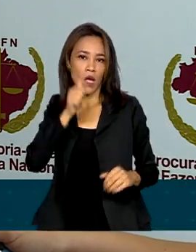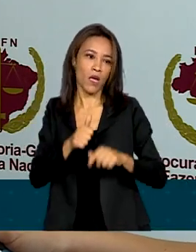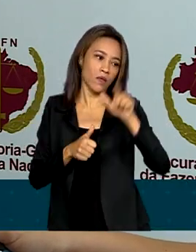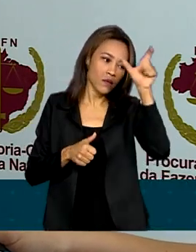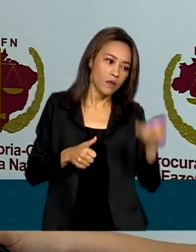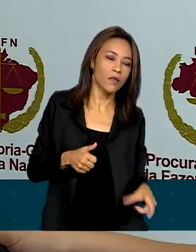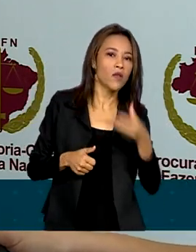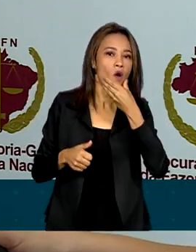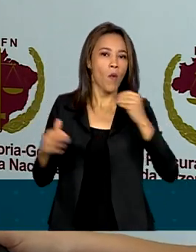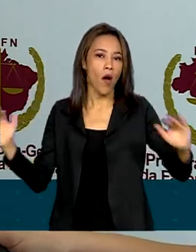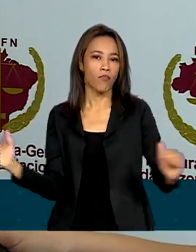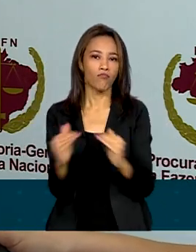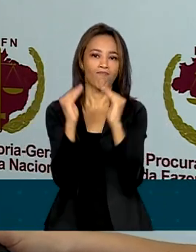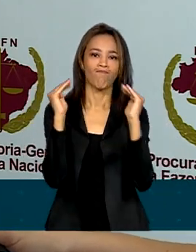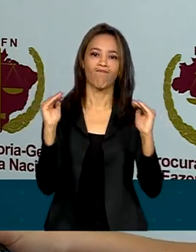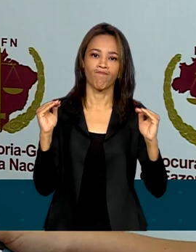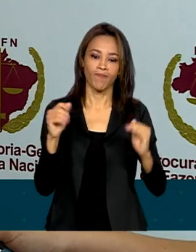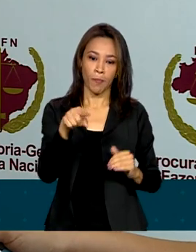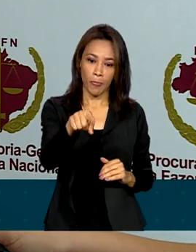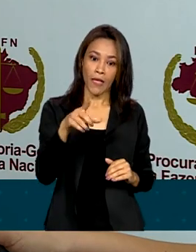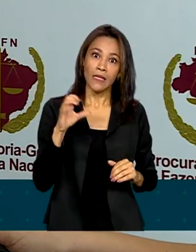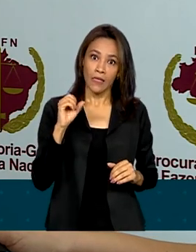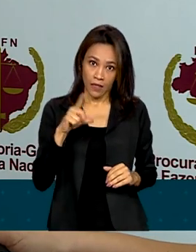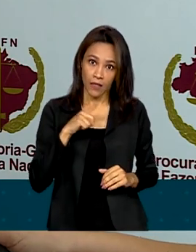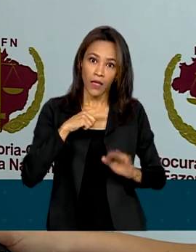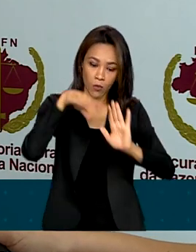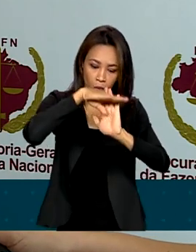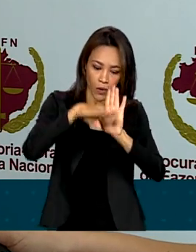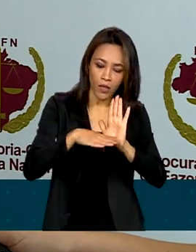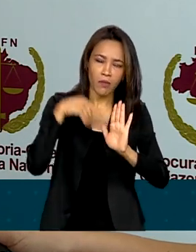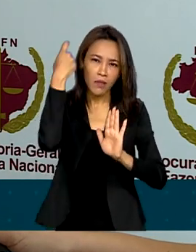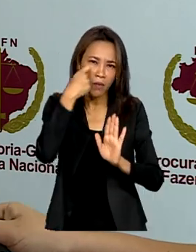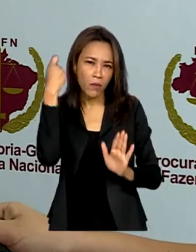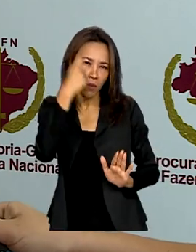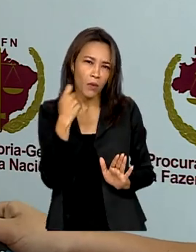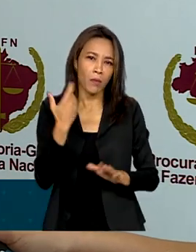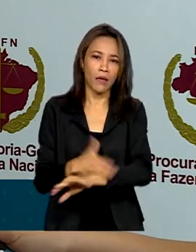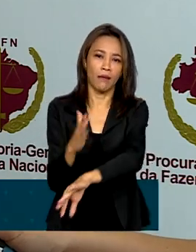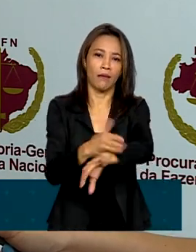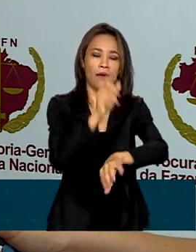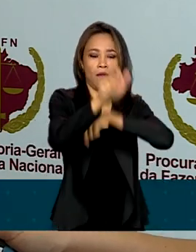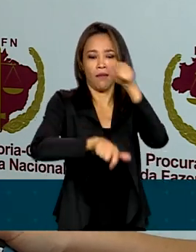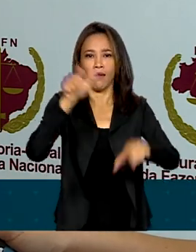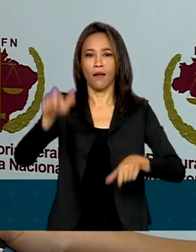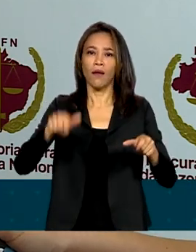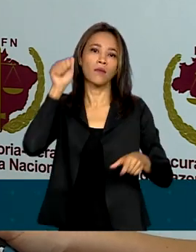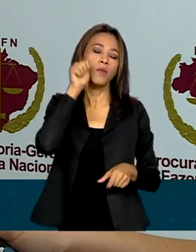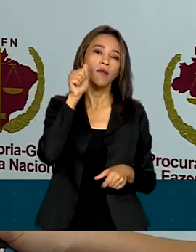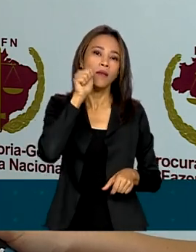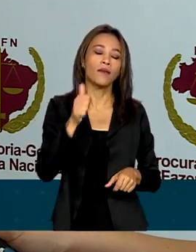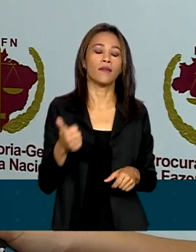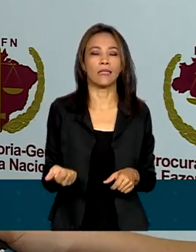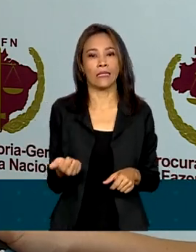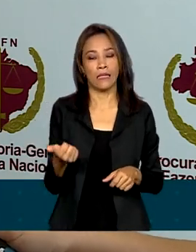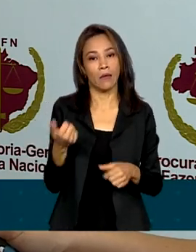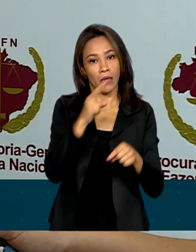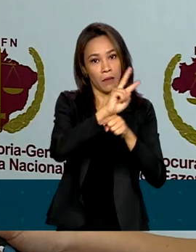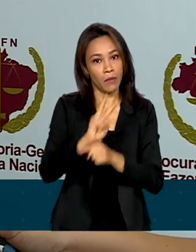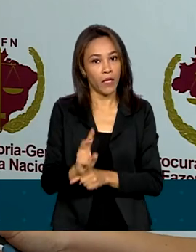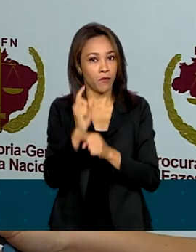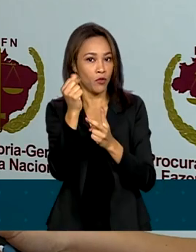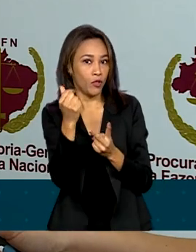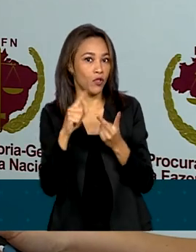preocupa com a inclusão de mulheres, que se preocupa em capacitar mulheres para a cidadania fiscal, para o microcrédito, para o